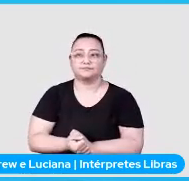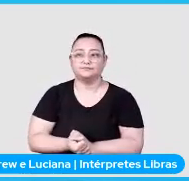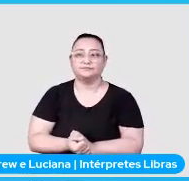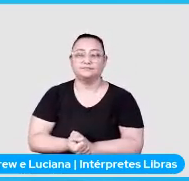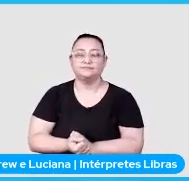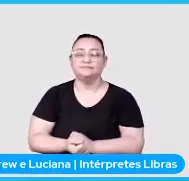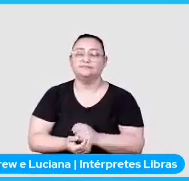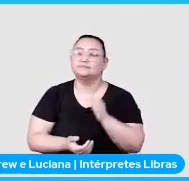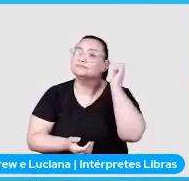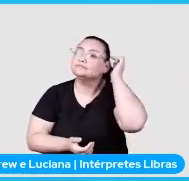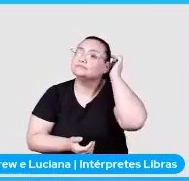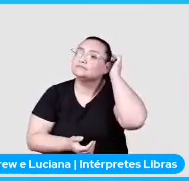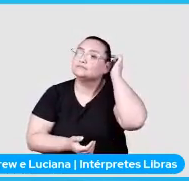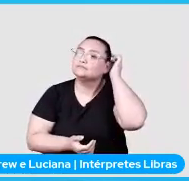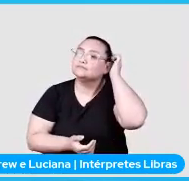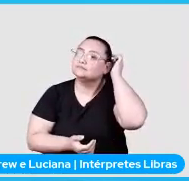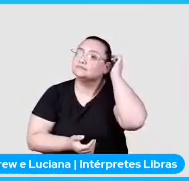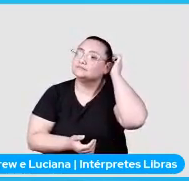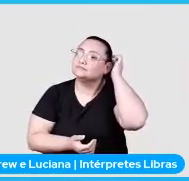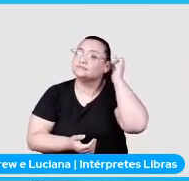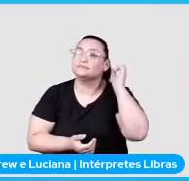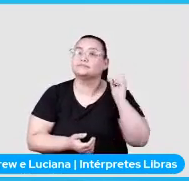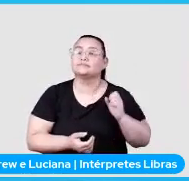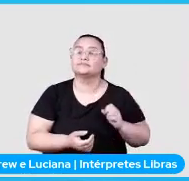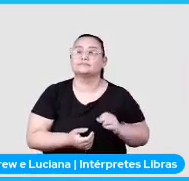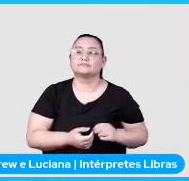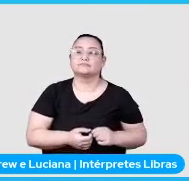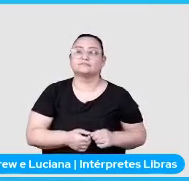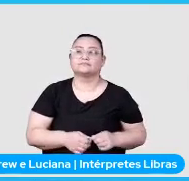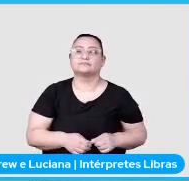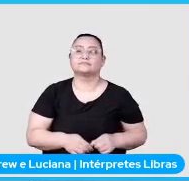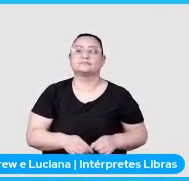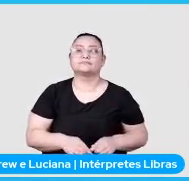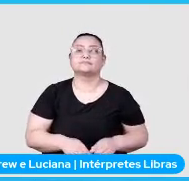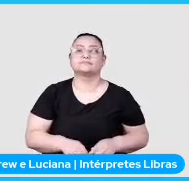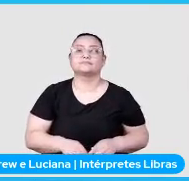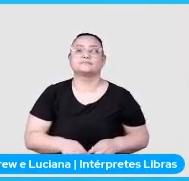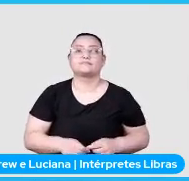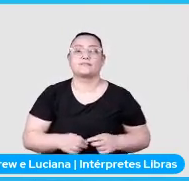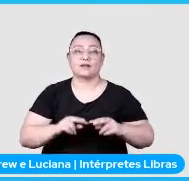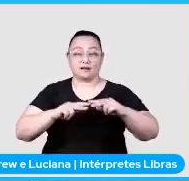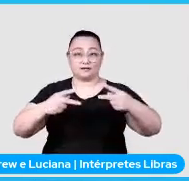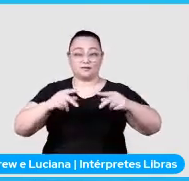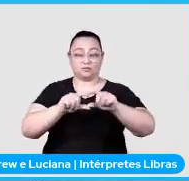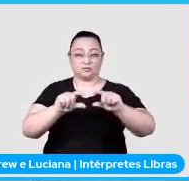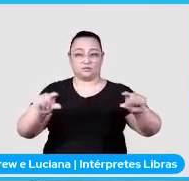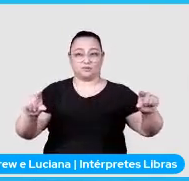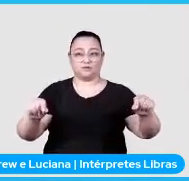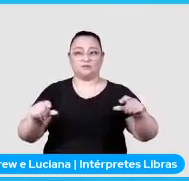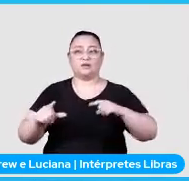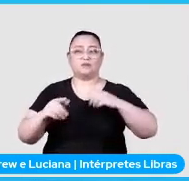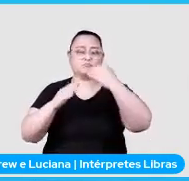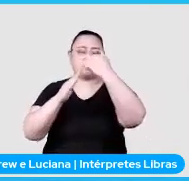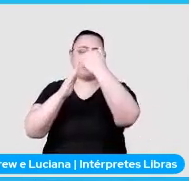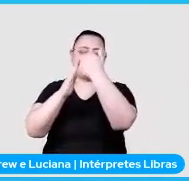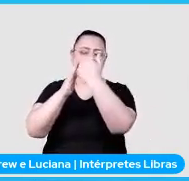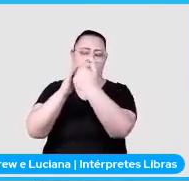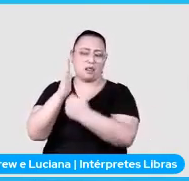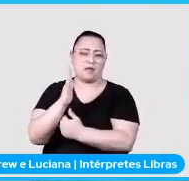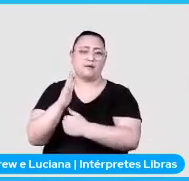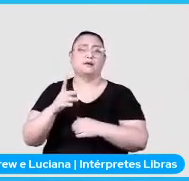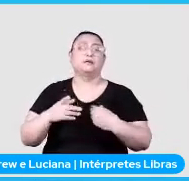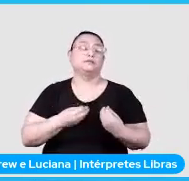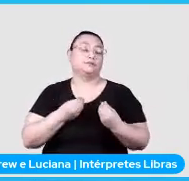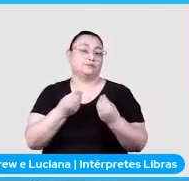documentação, tem a lista inteira de asserts que o Python te